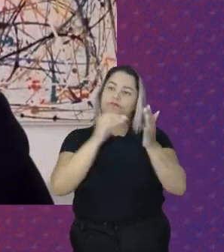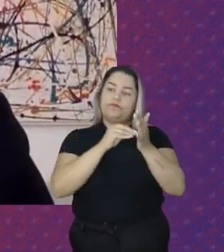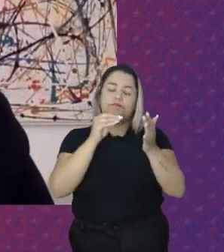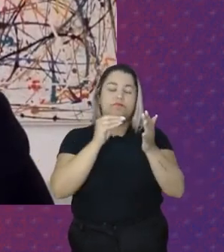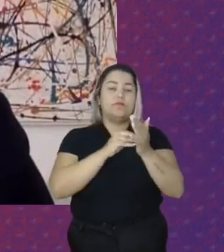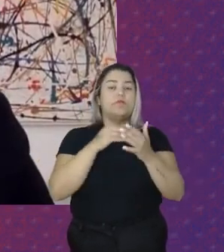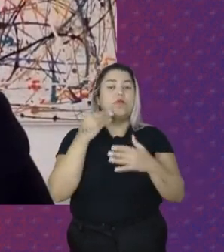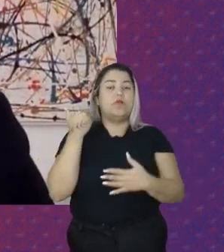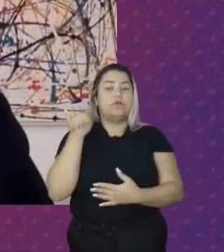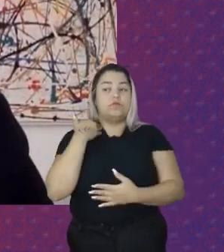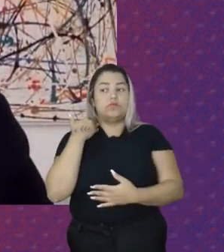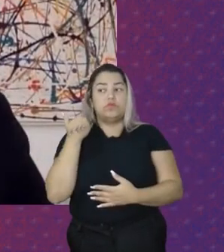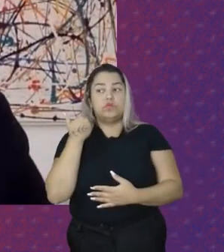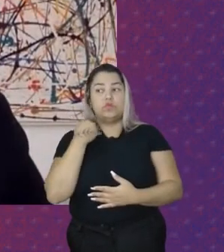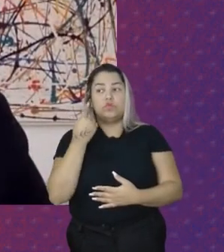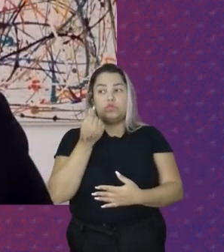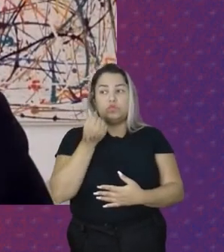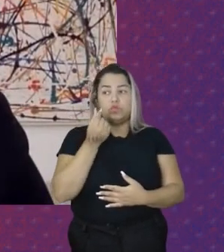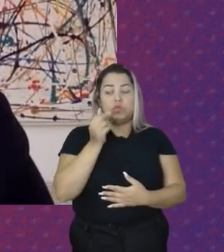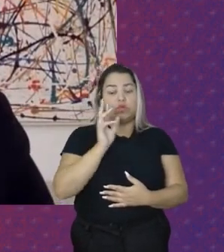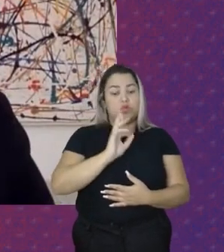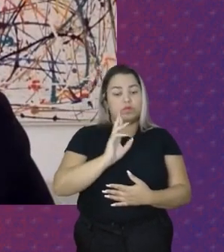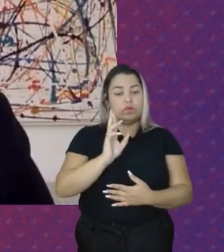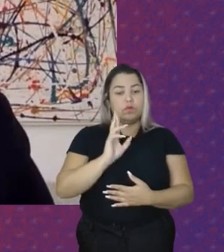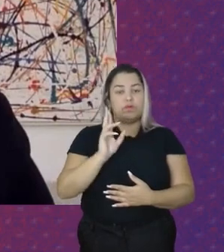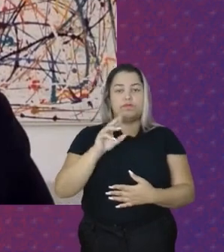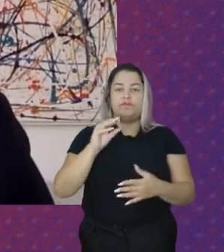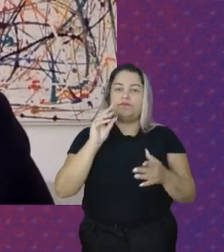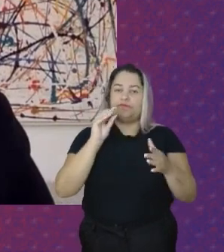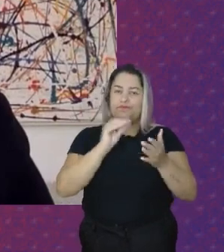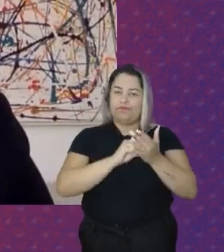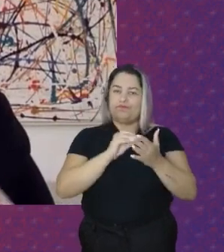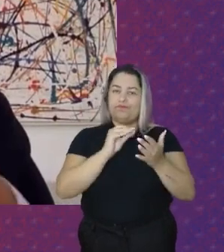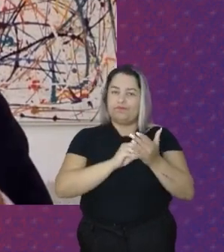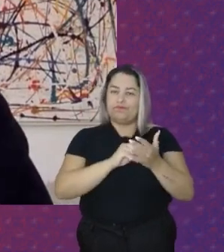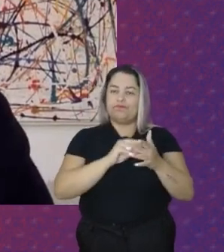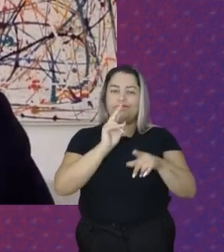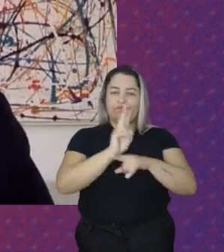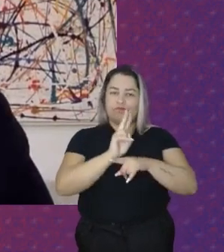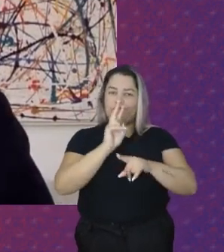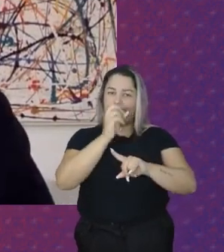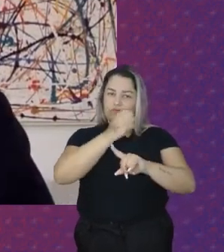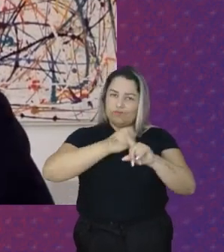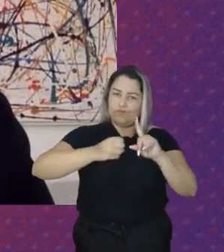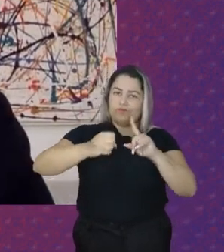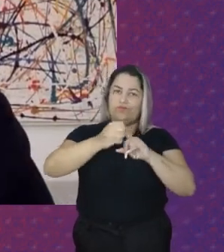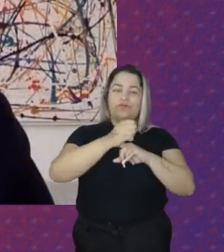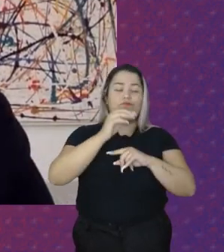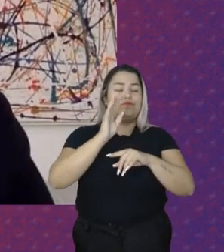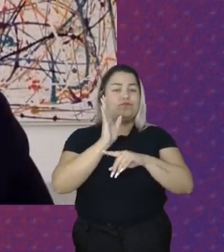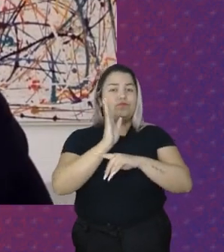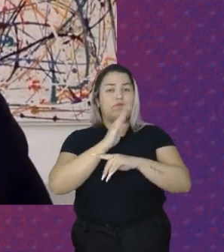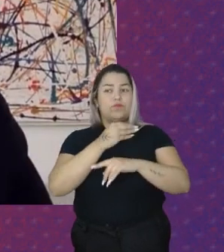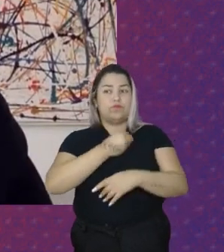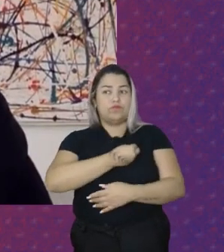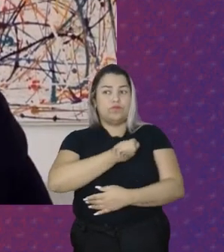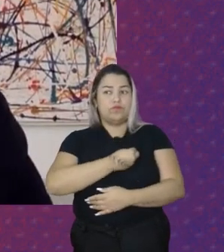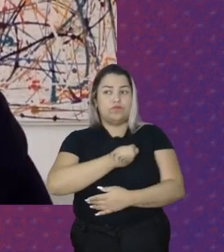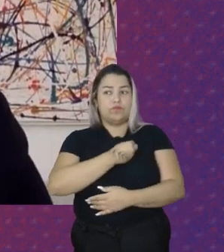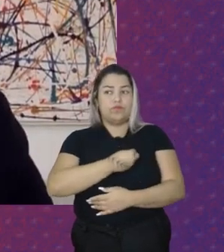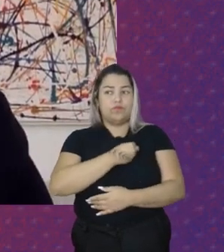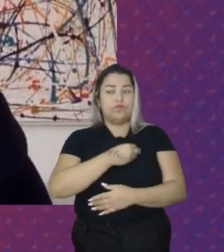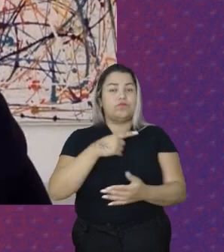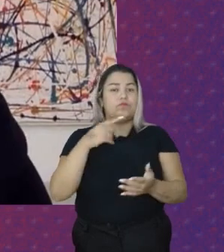descanso Semanal Remunerado Pela falta De proteção Social Por más Condições De vida E